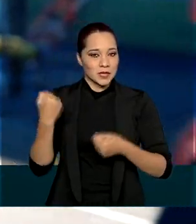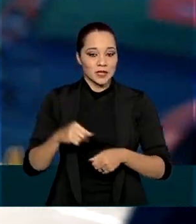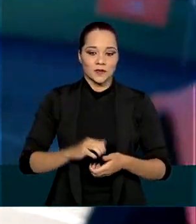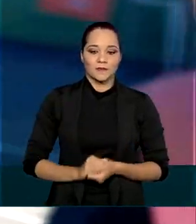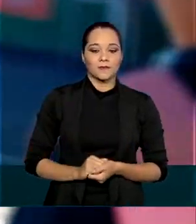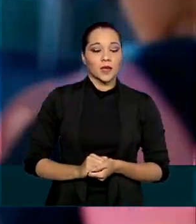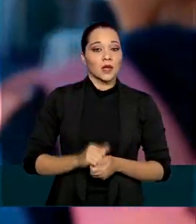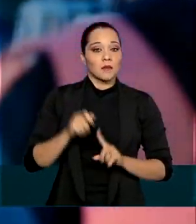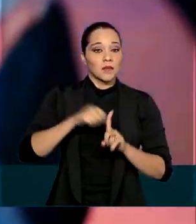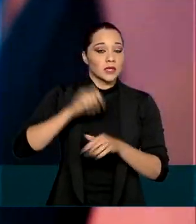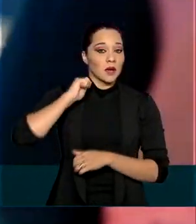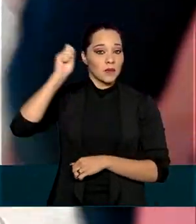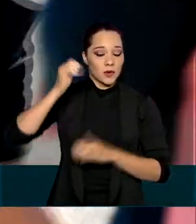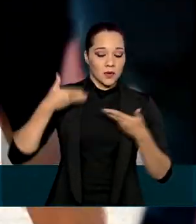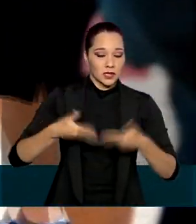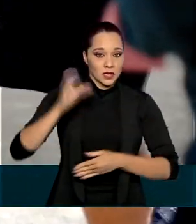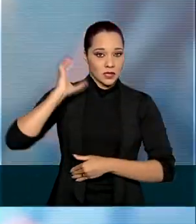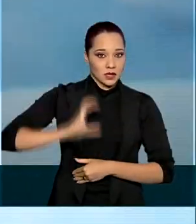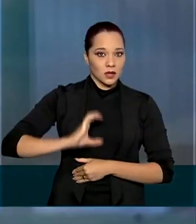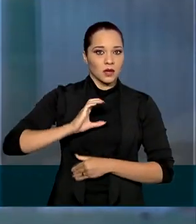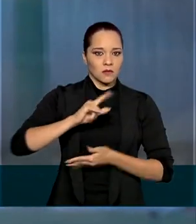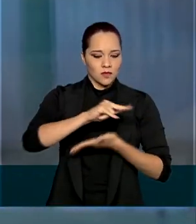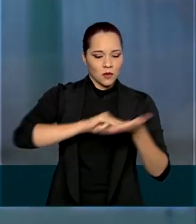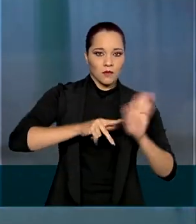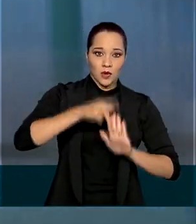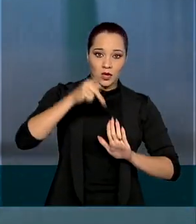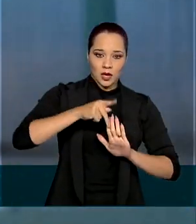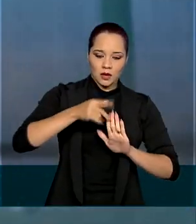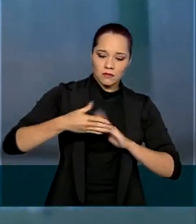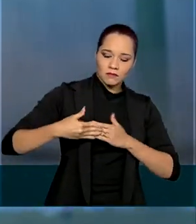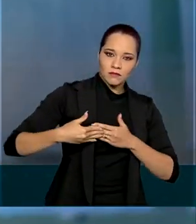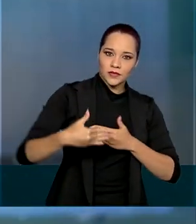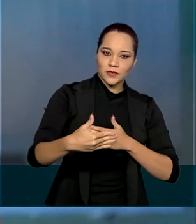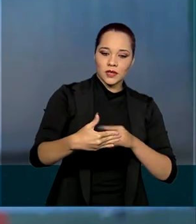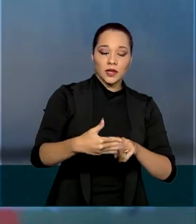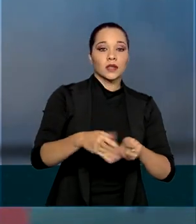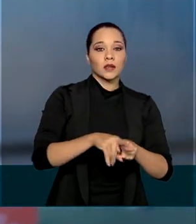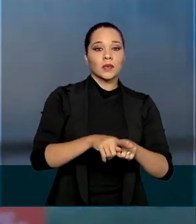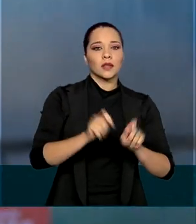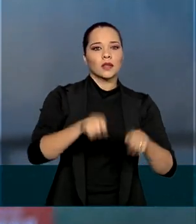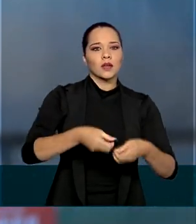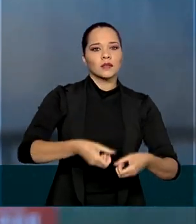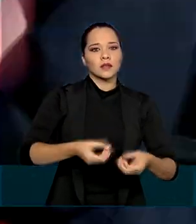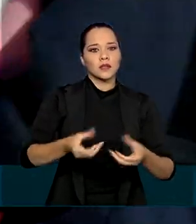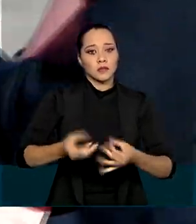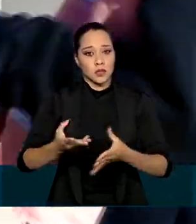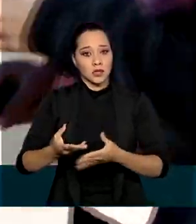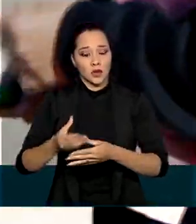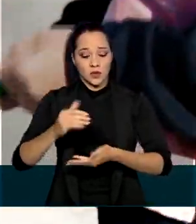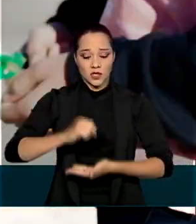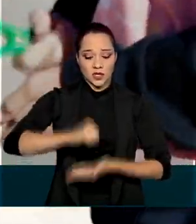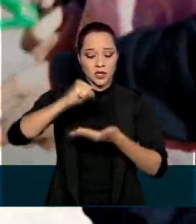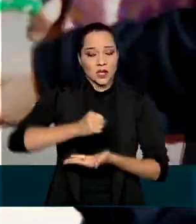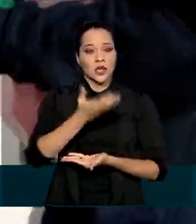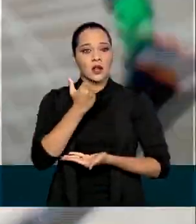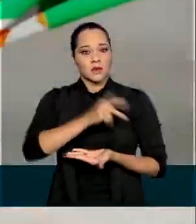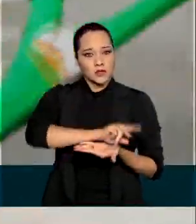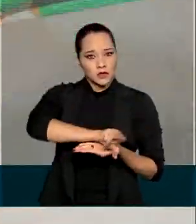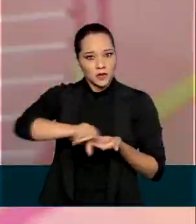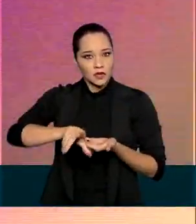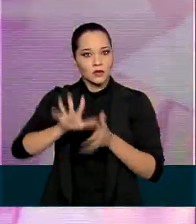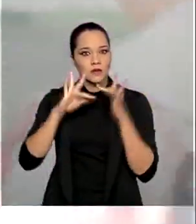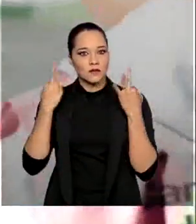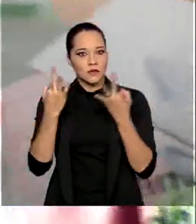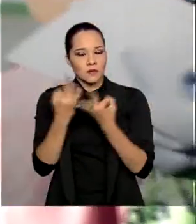Ministério da Cidadania editou uma portaria estendendo prazos e permitindo a distribuição de cestas básicas às